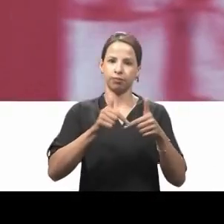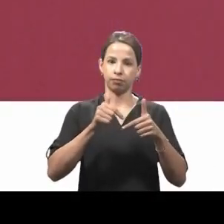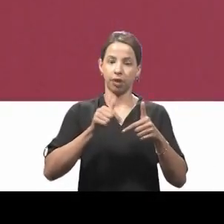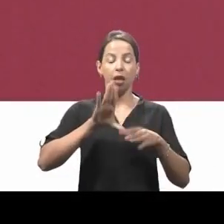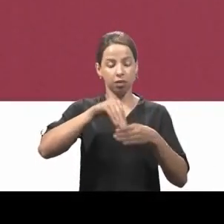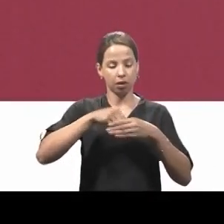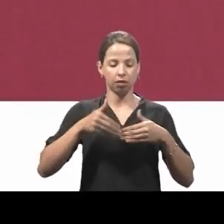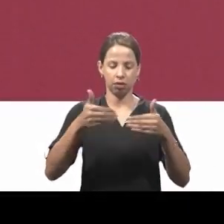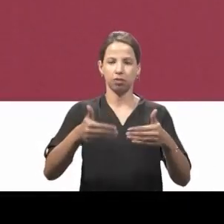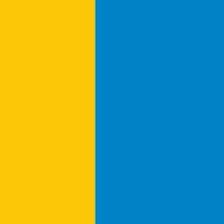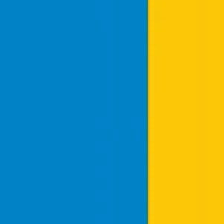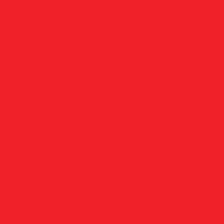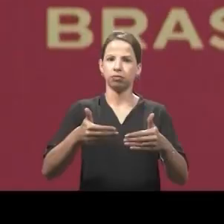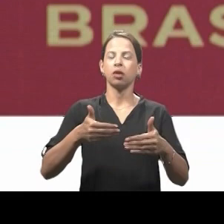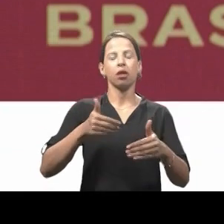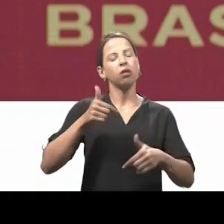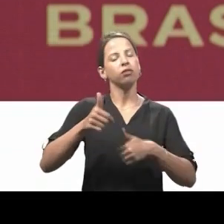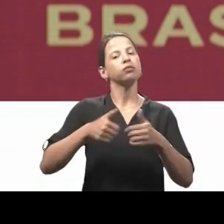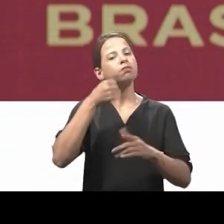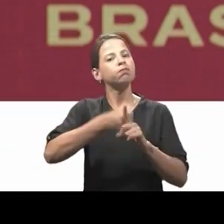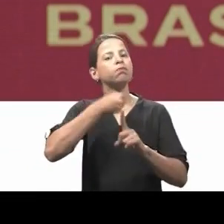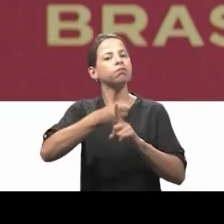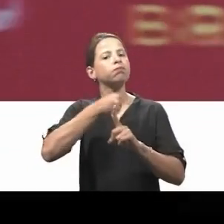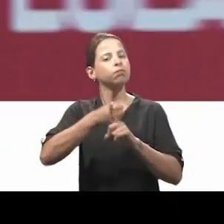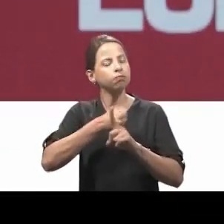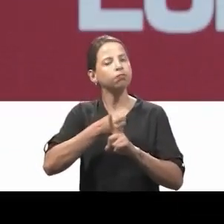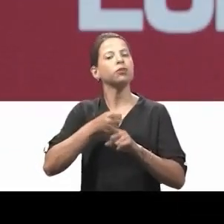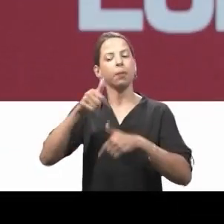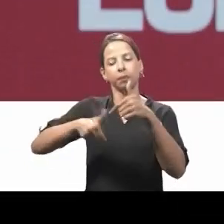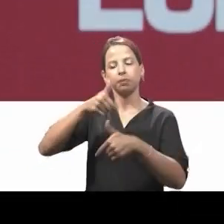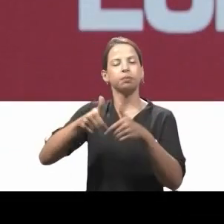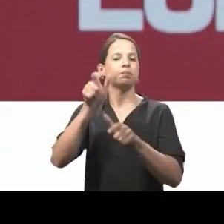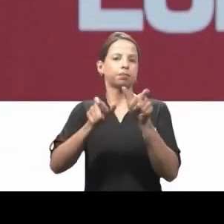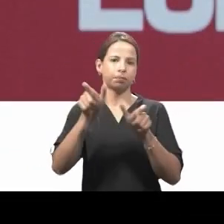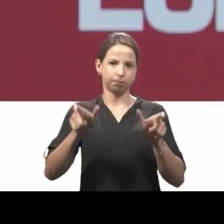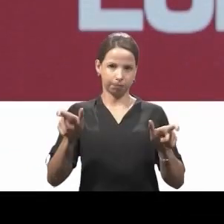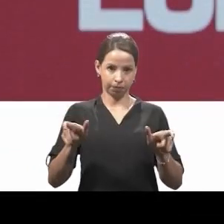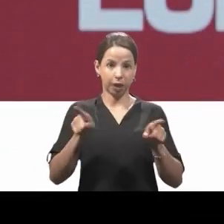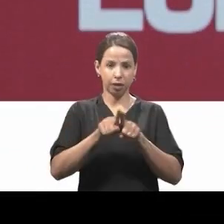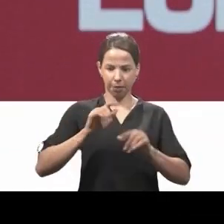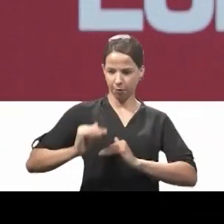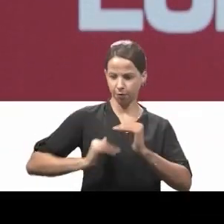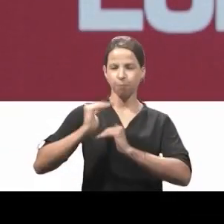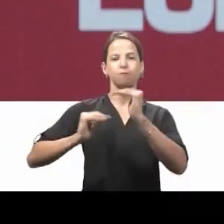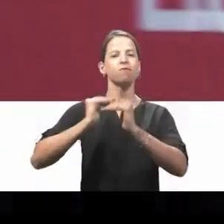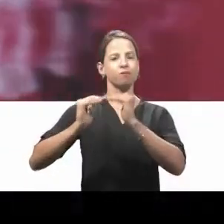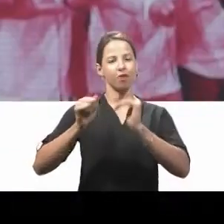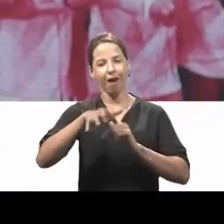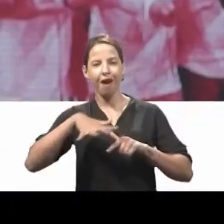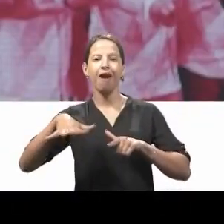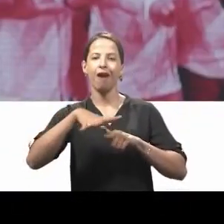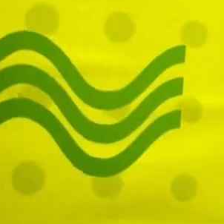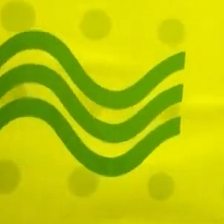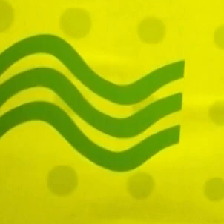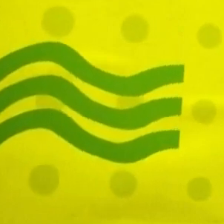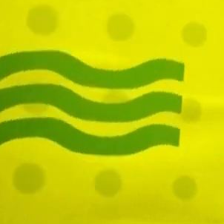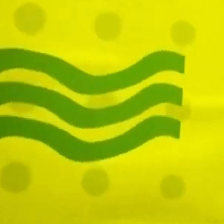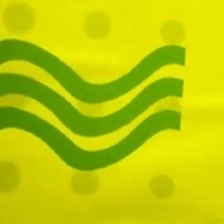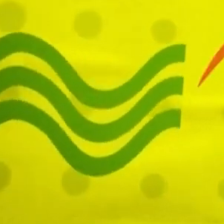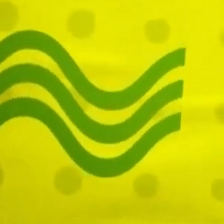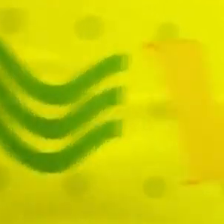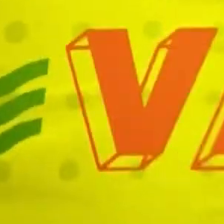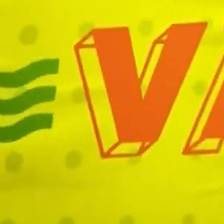vou lutar pelos trabalhadores. Fortalecer o desenvolvimento regional é um dos meus compromissos como deputado.